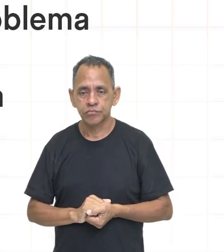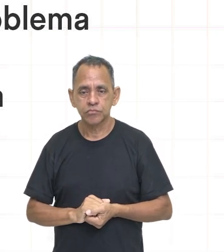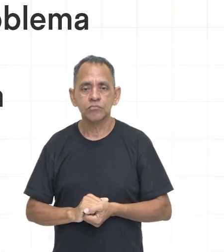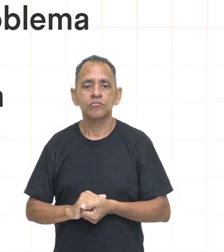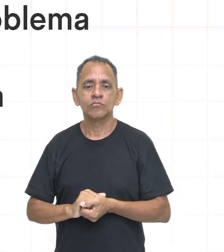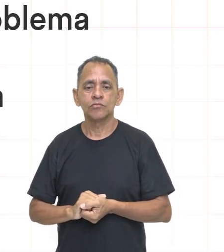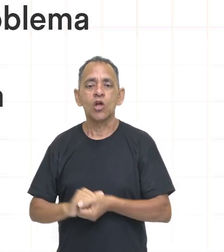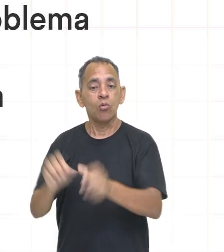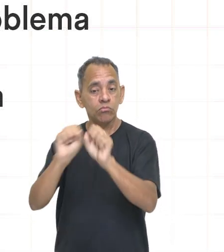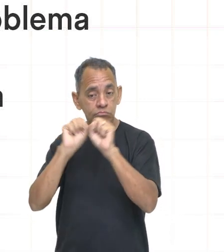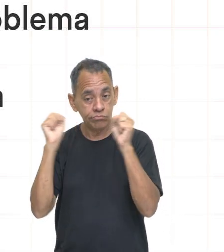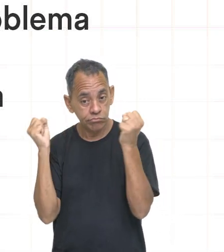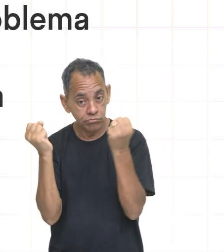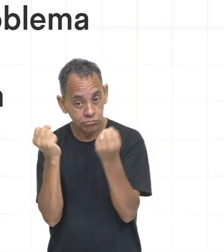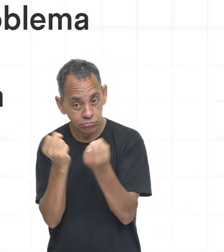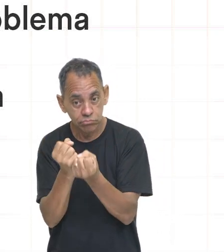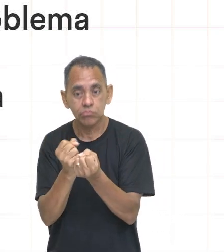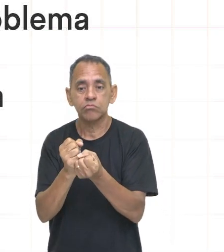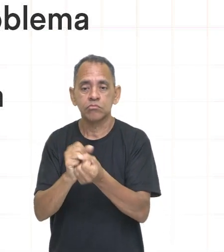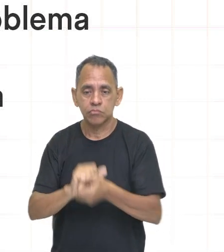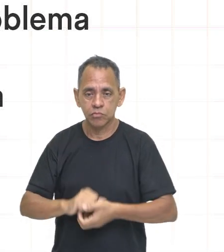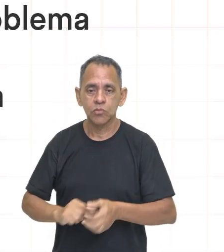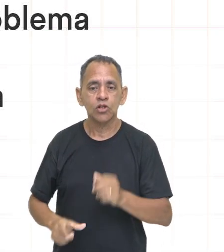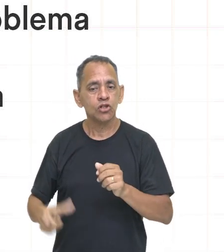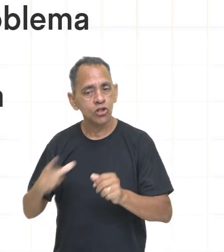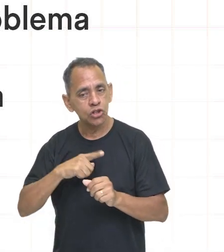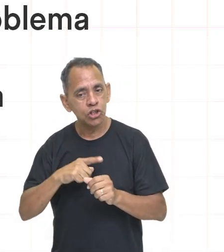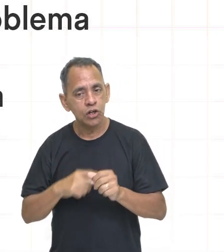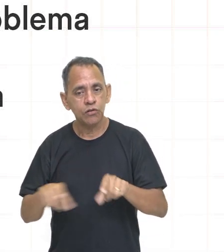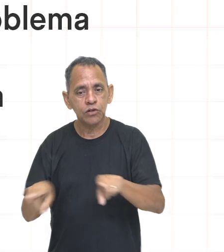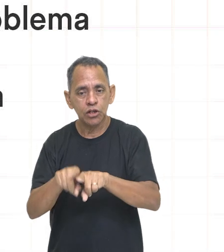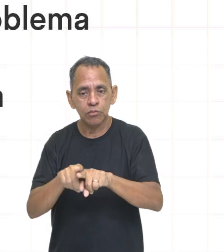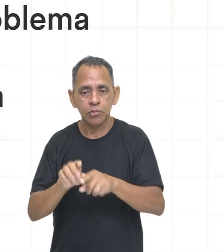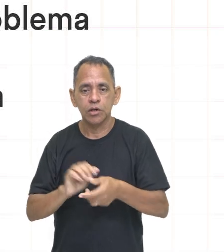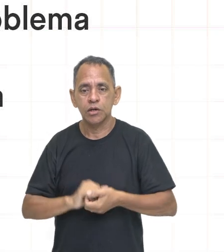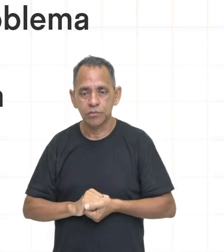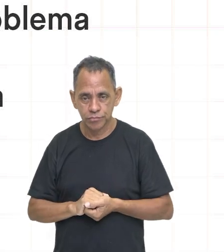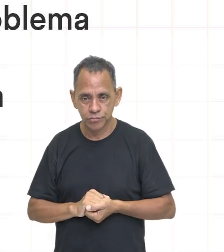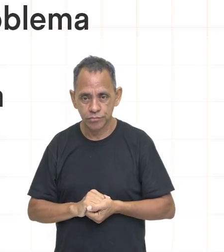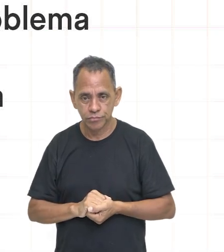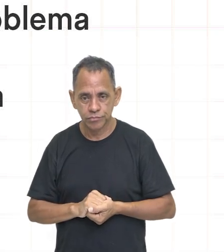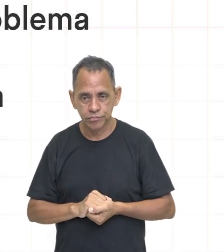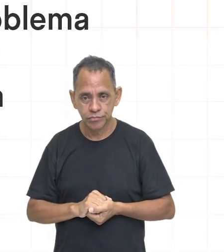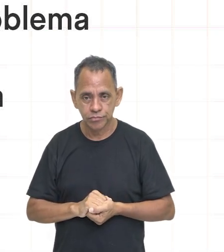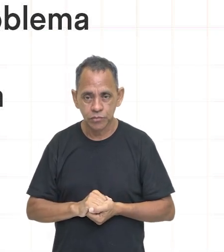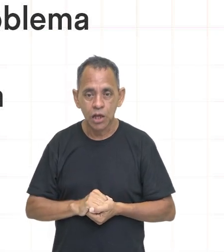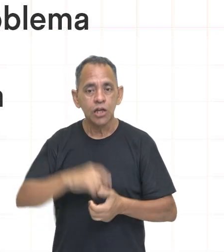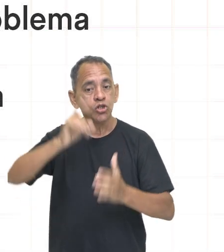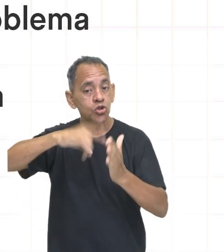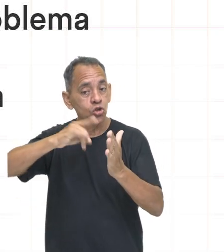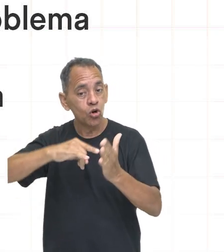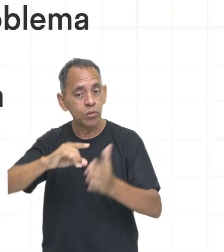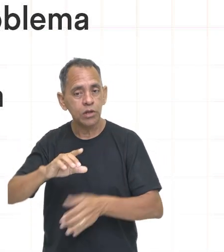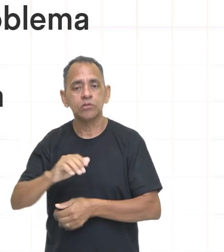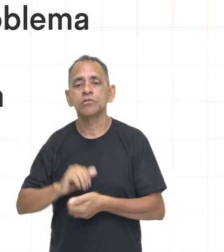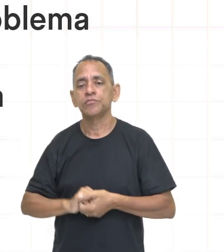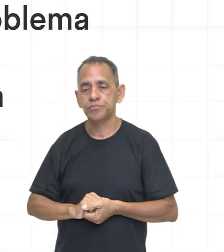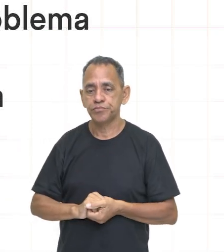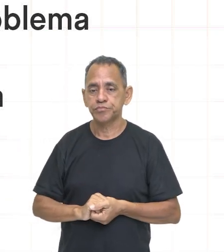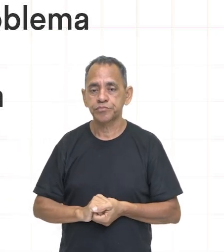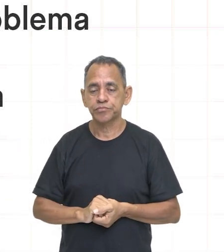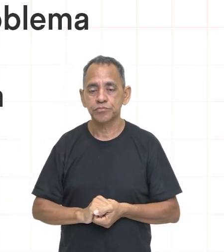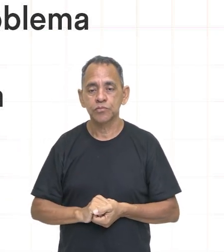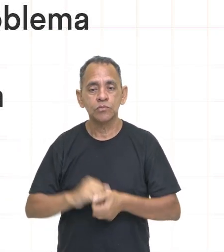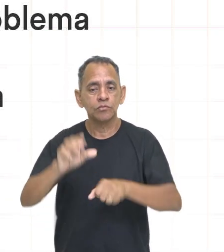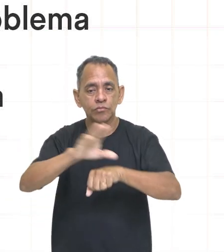essa constituição que seria a Carta Magna. O regime militar estava nas últimas e a sentença que marcou